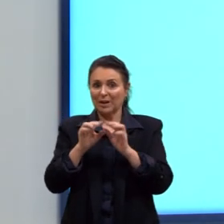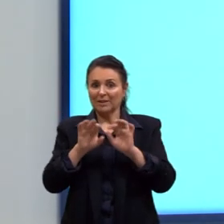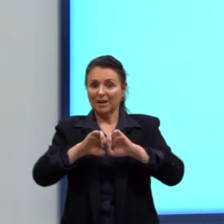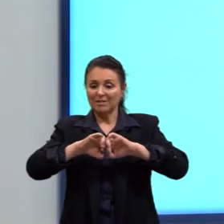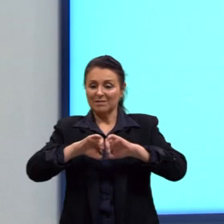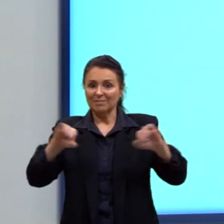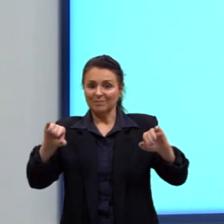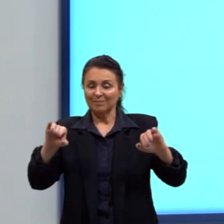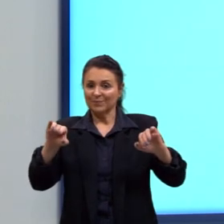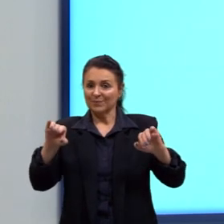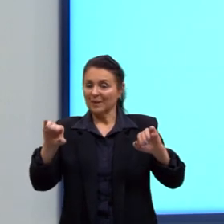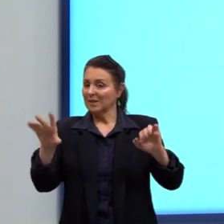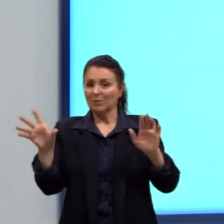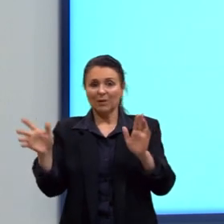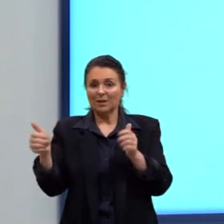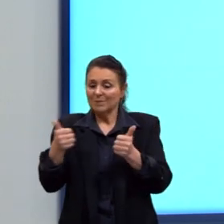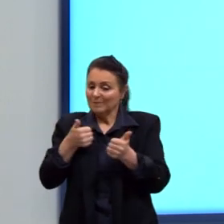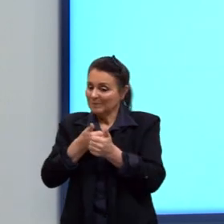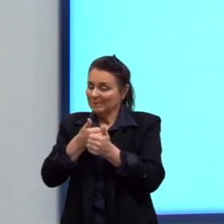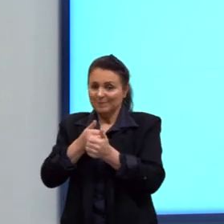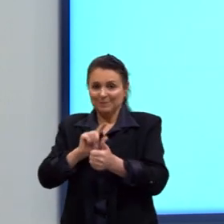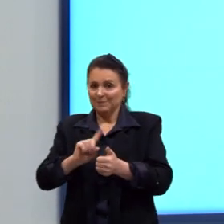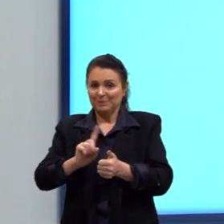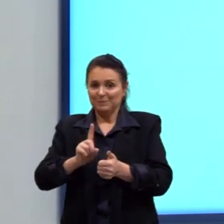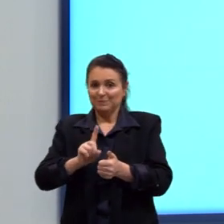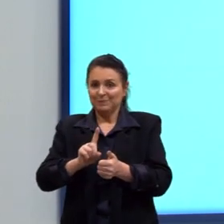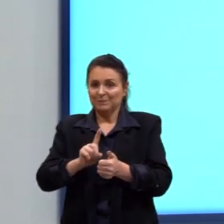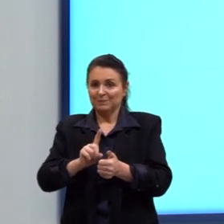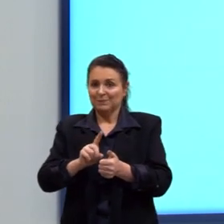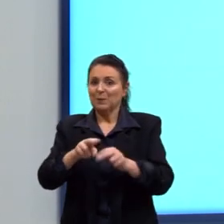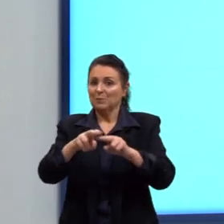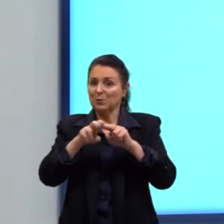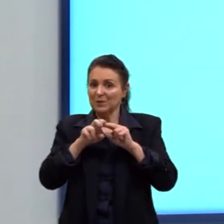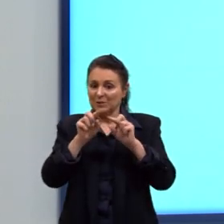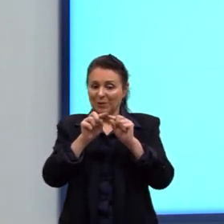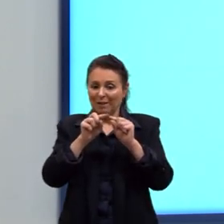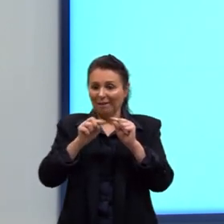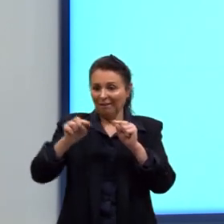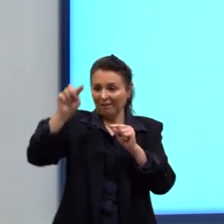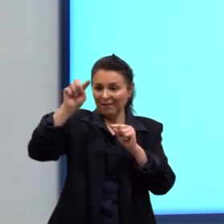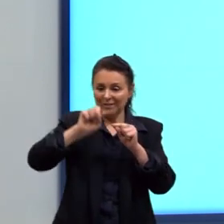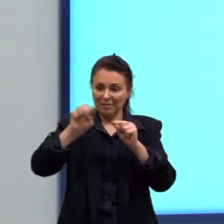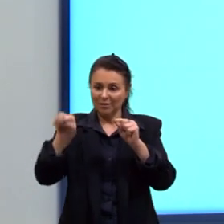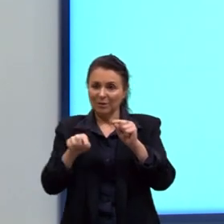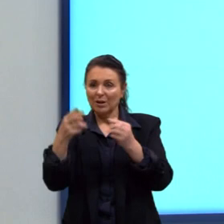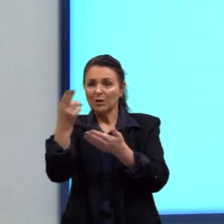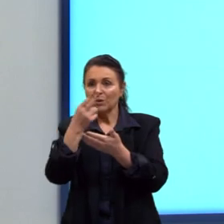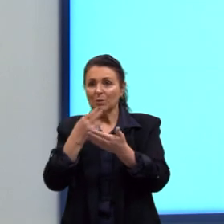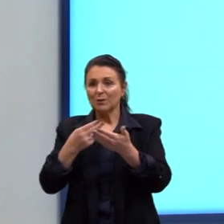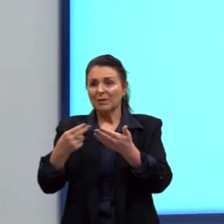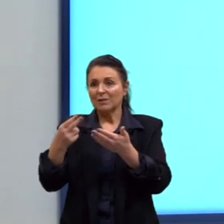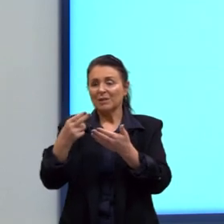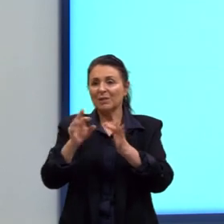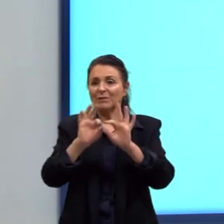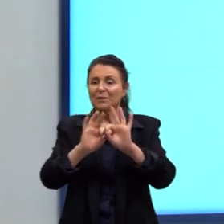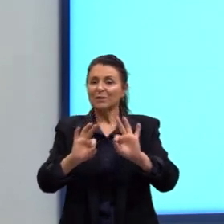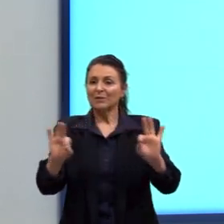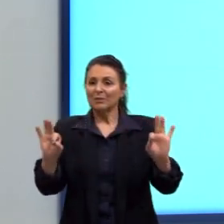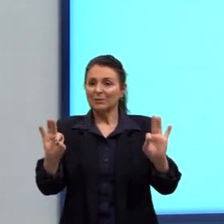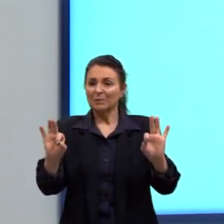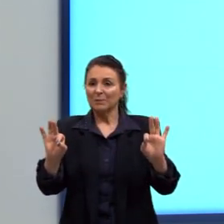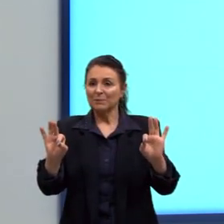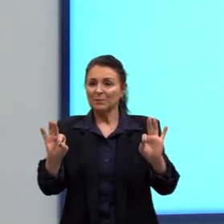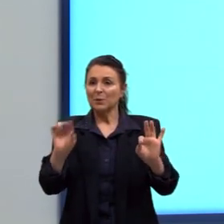Elas não querem chegar próximas uma da outra. E o desenho aqui desse lado, ele fica normal. A única